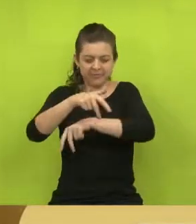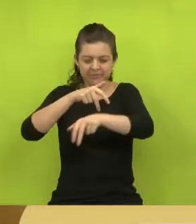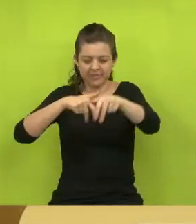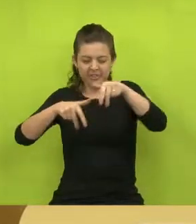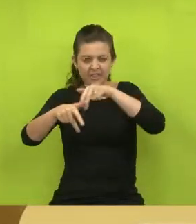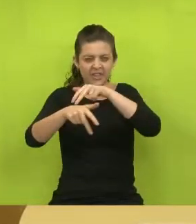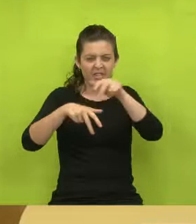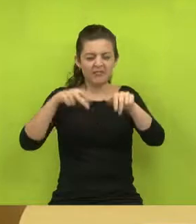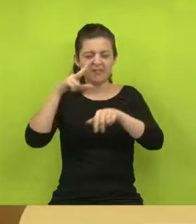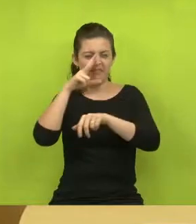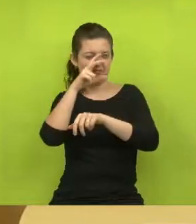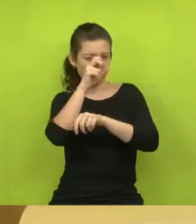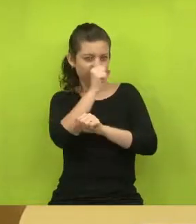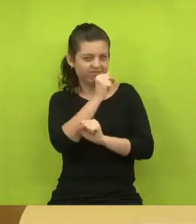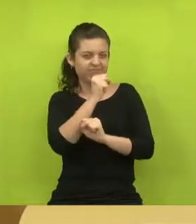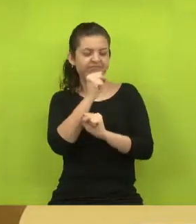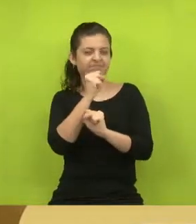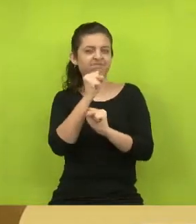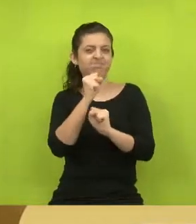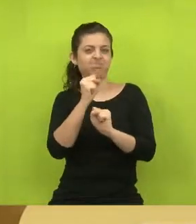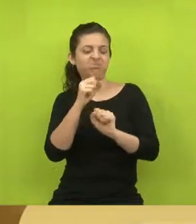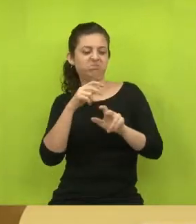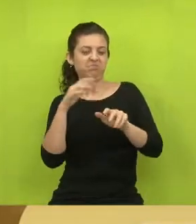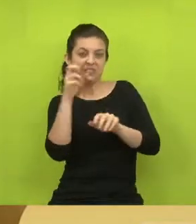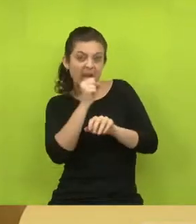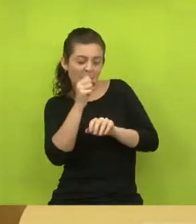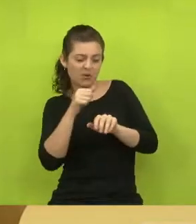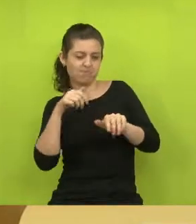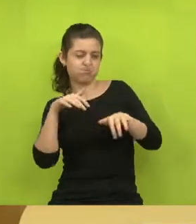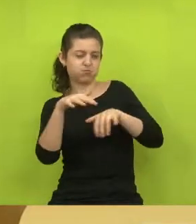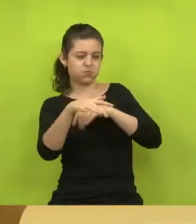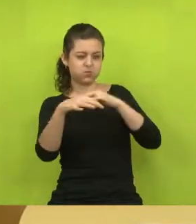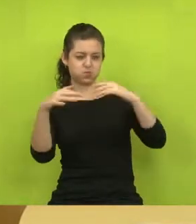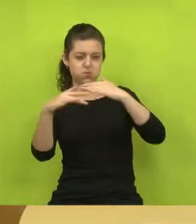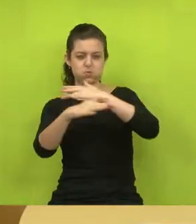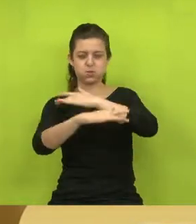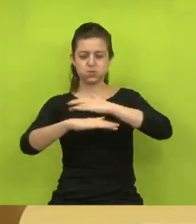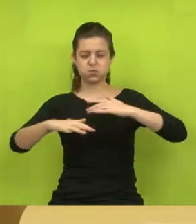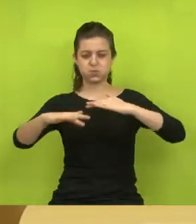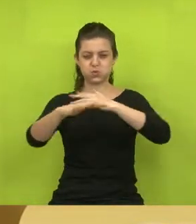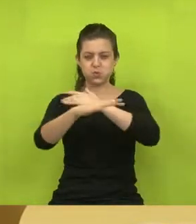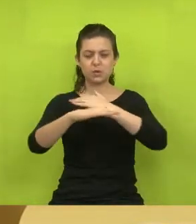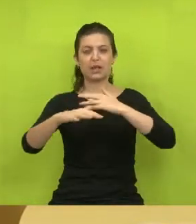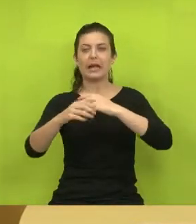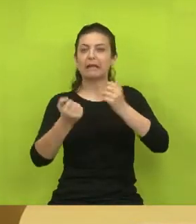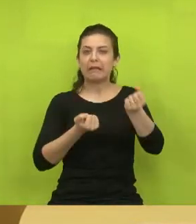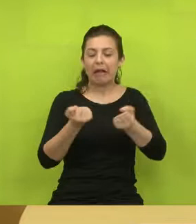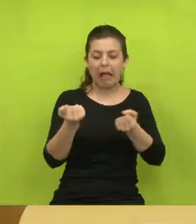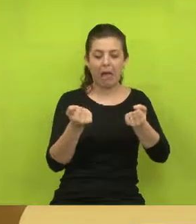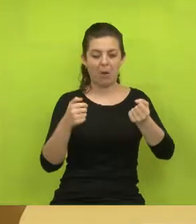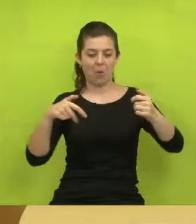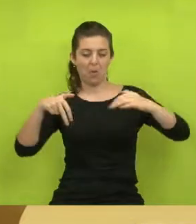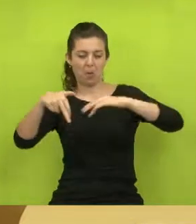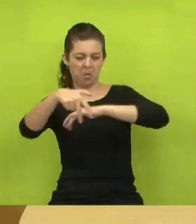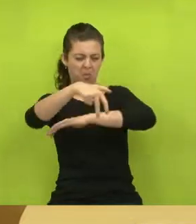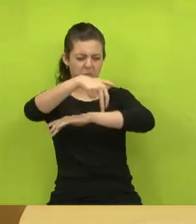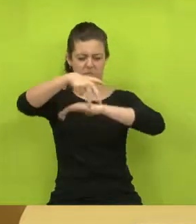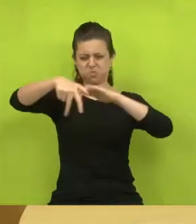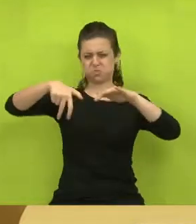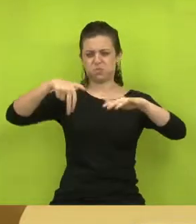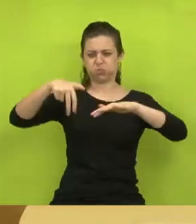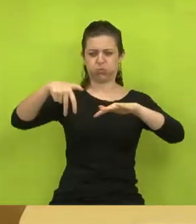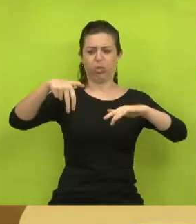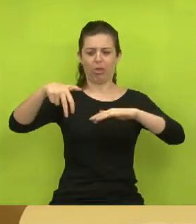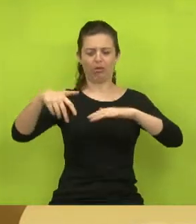forte ali, mas sábado é o maior movimento. E ali é a disputa de carro com pedestre. Então ali já não